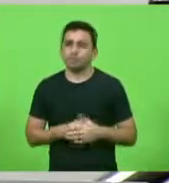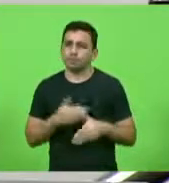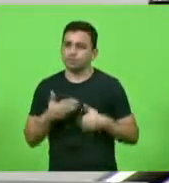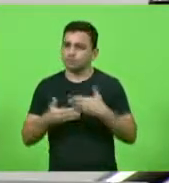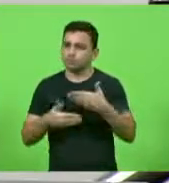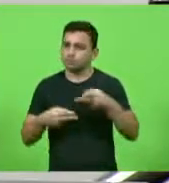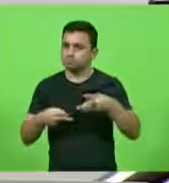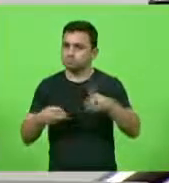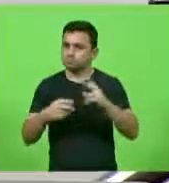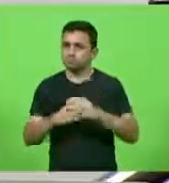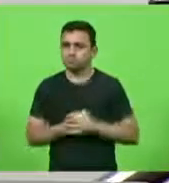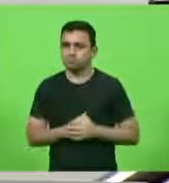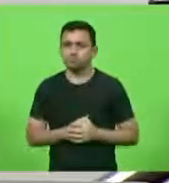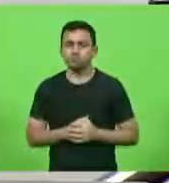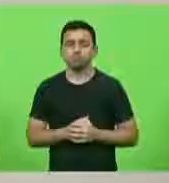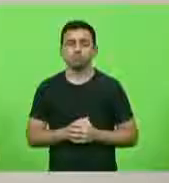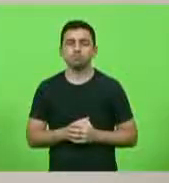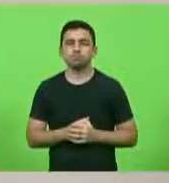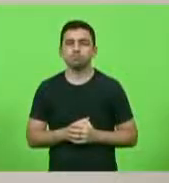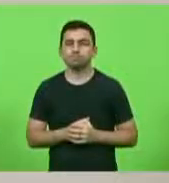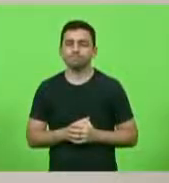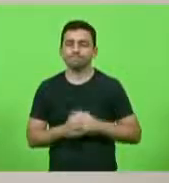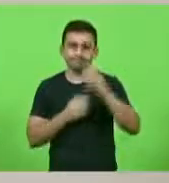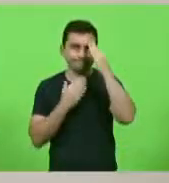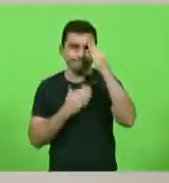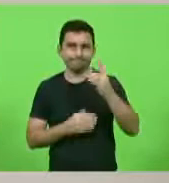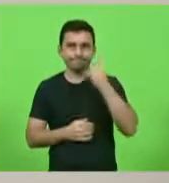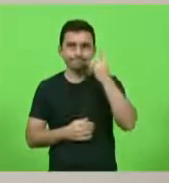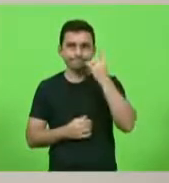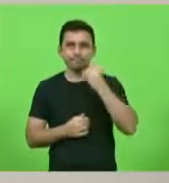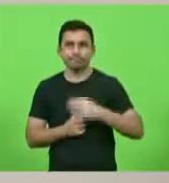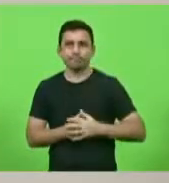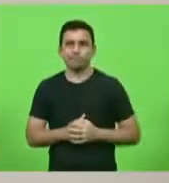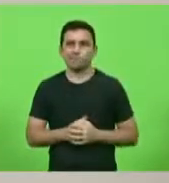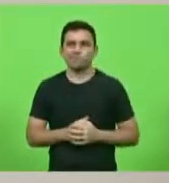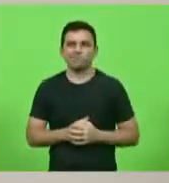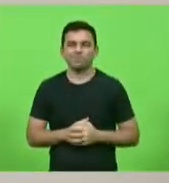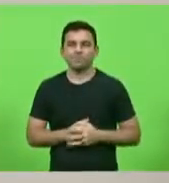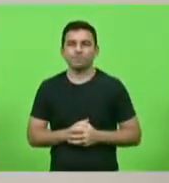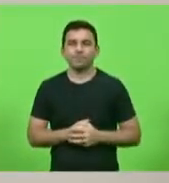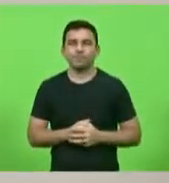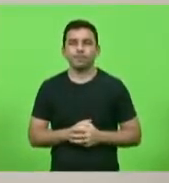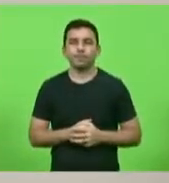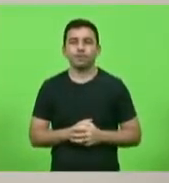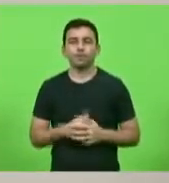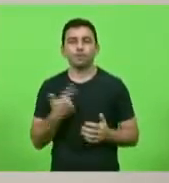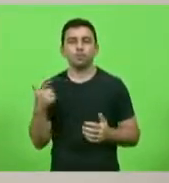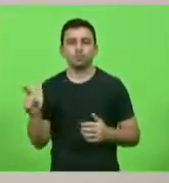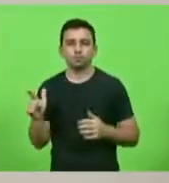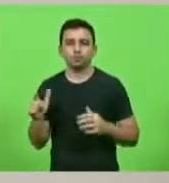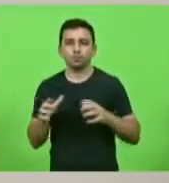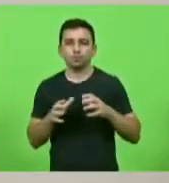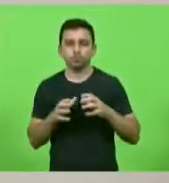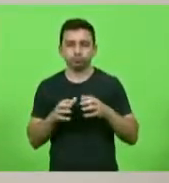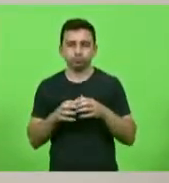obrigado muito obrigado deputado bloco PSD